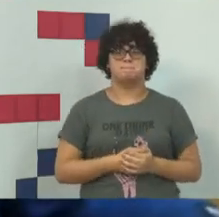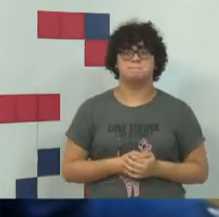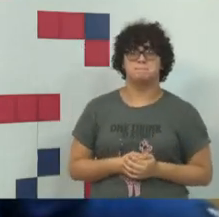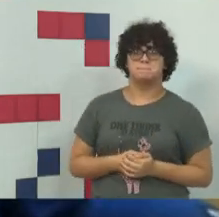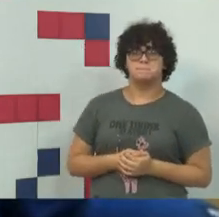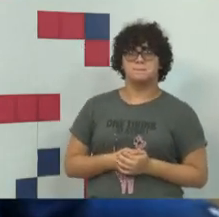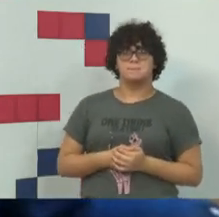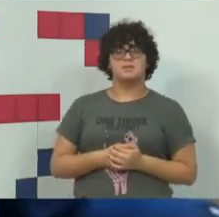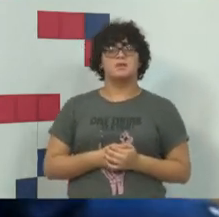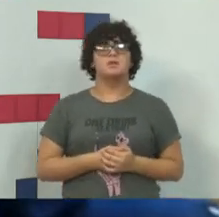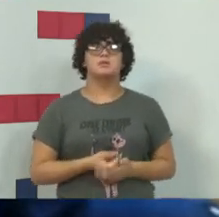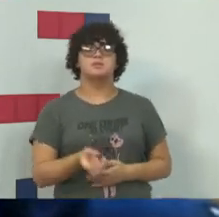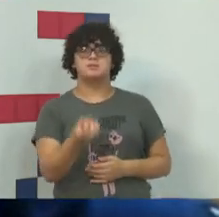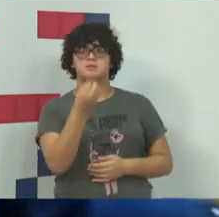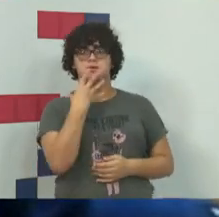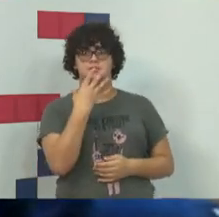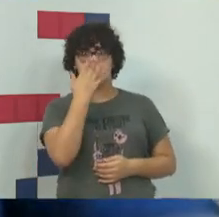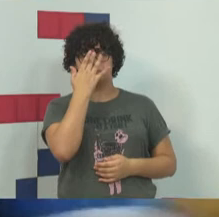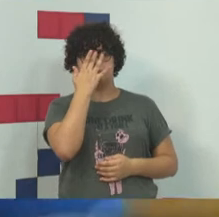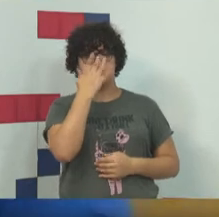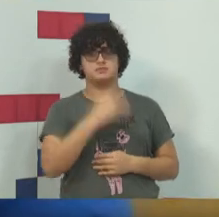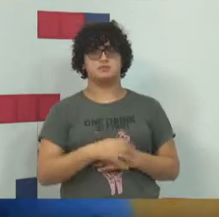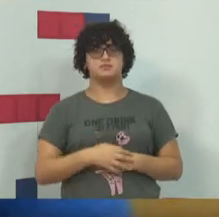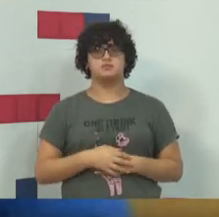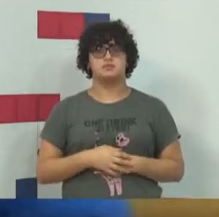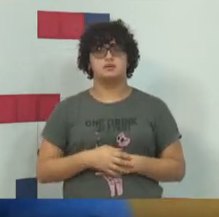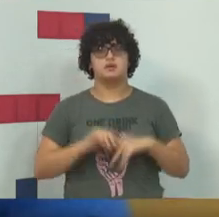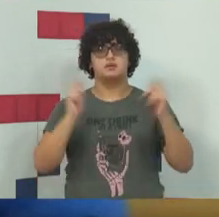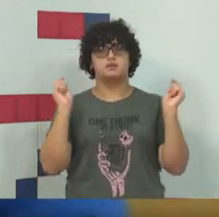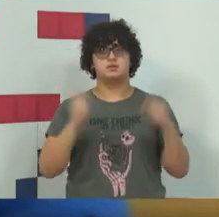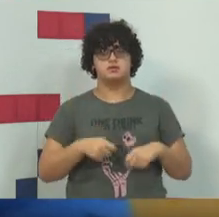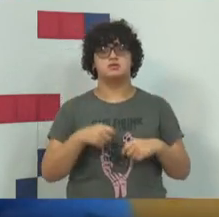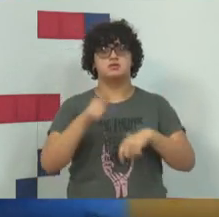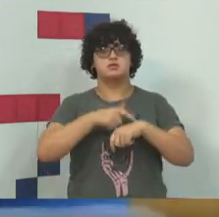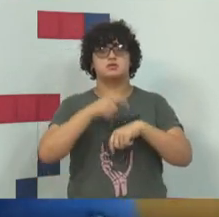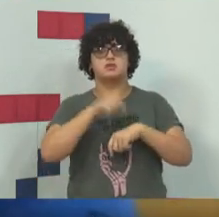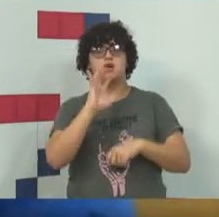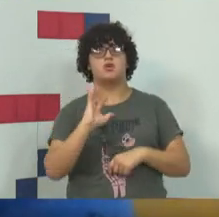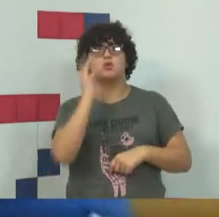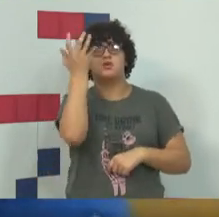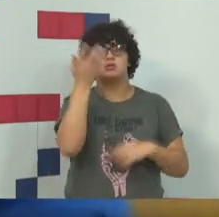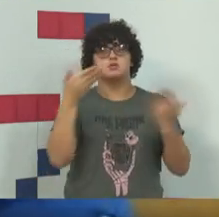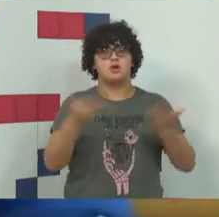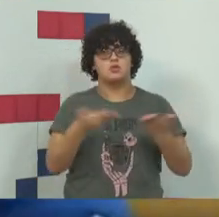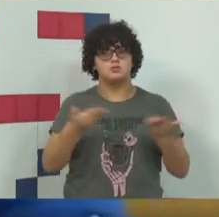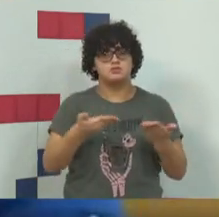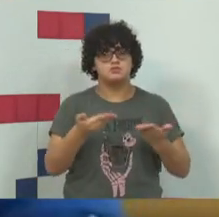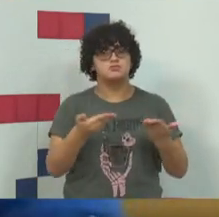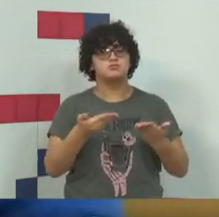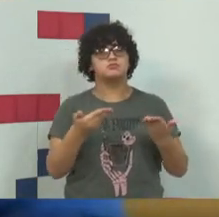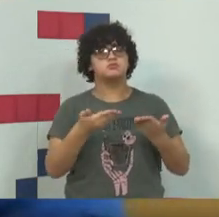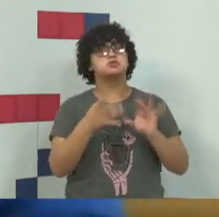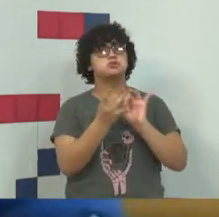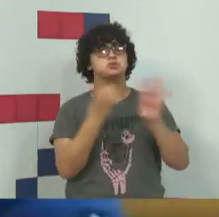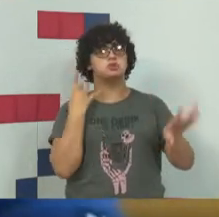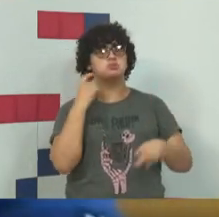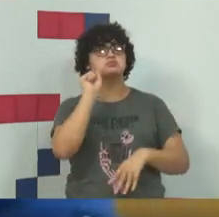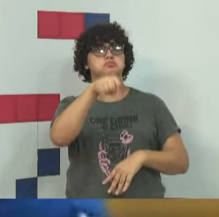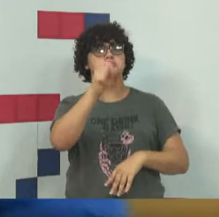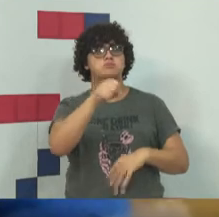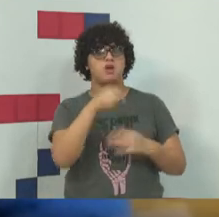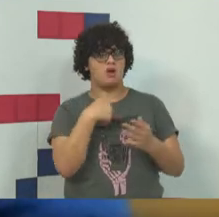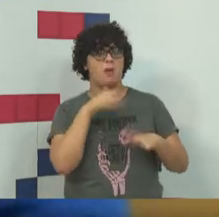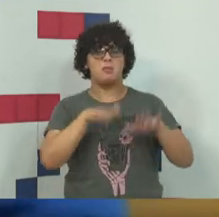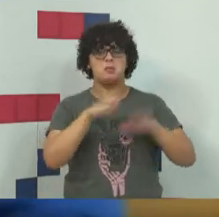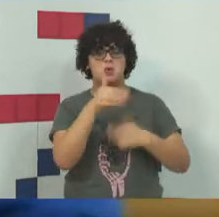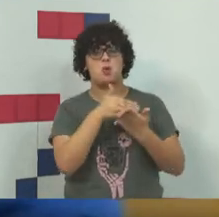Bom, as sessões, elas estão acontecendo em ambiente digital, a princípio, até o